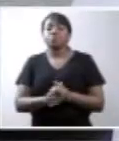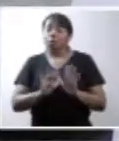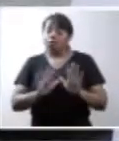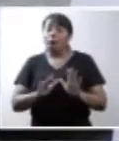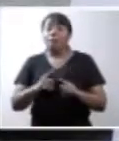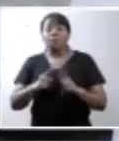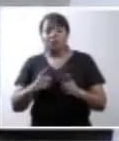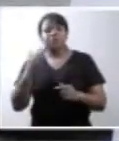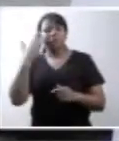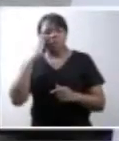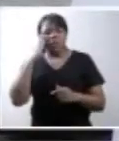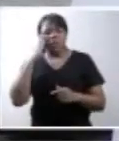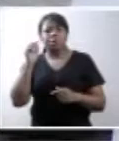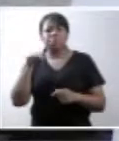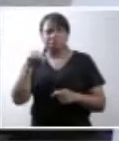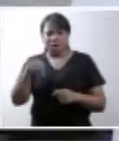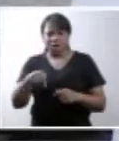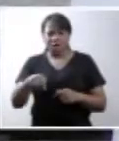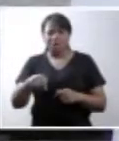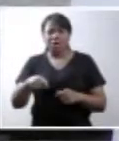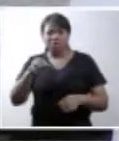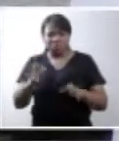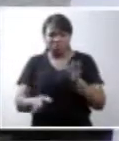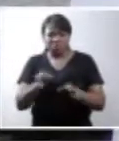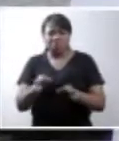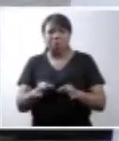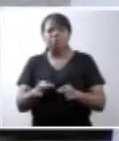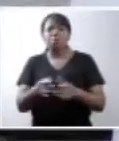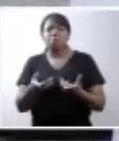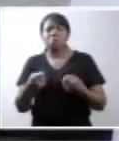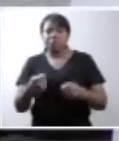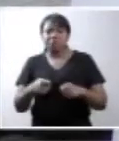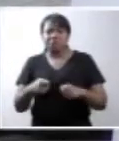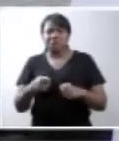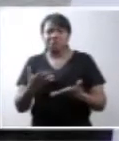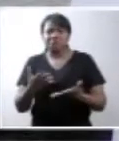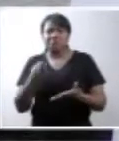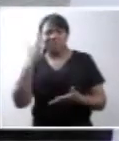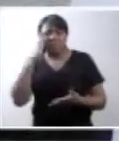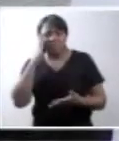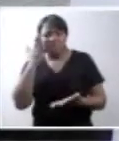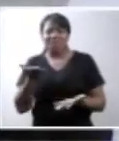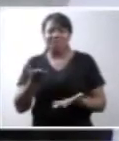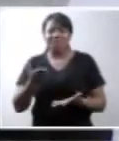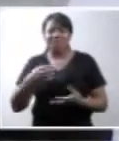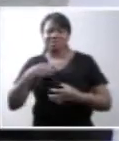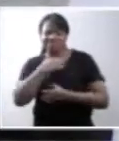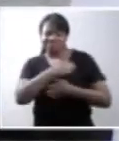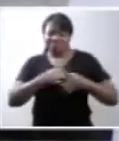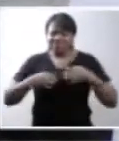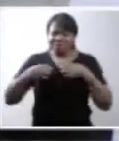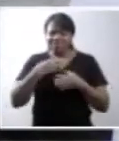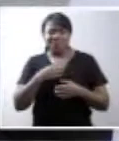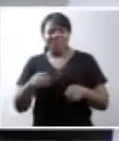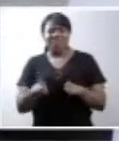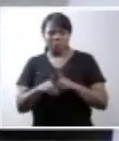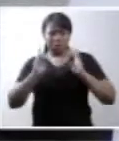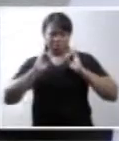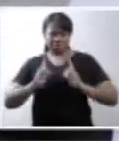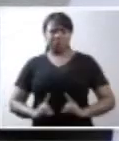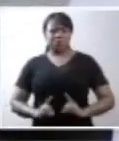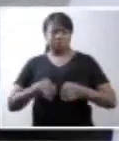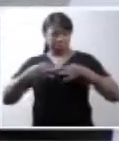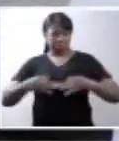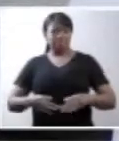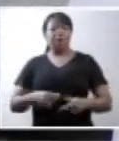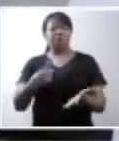Entendemos que o Supremo Tribunal Federal possa vir a aquietar situação tão angustiante. Reconhecendo a dignidade e o direito